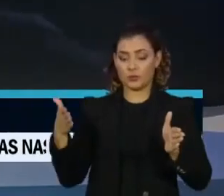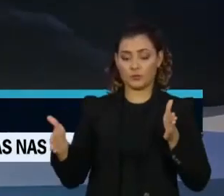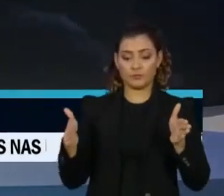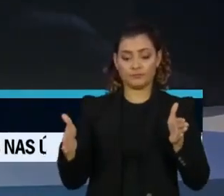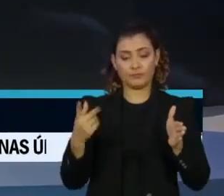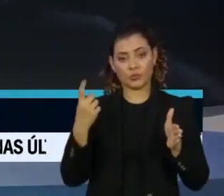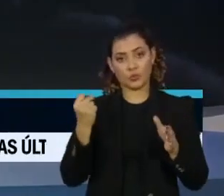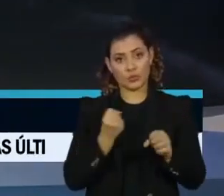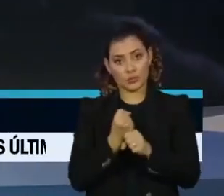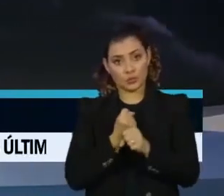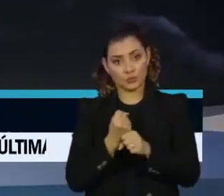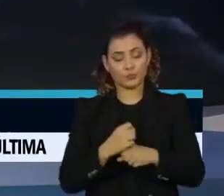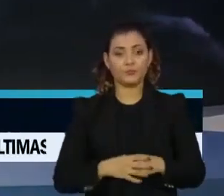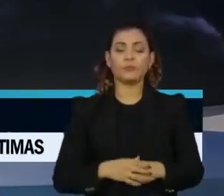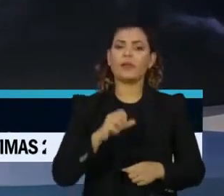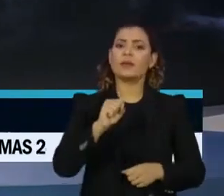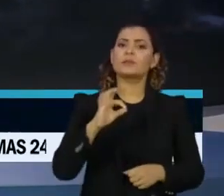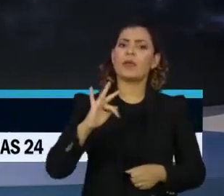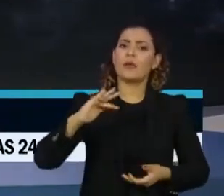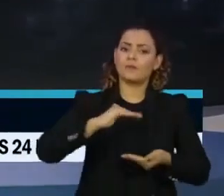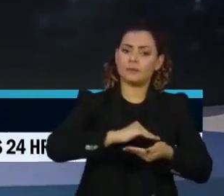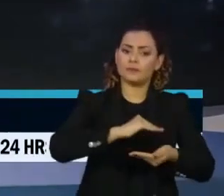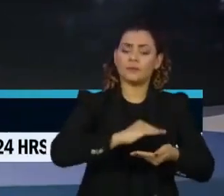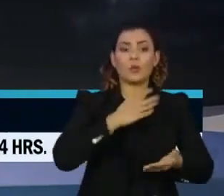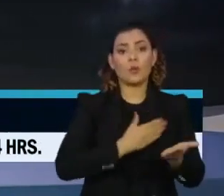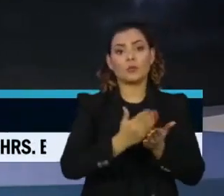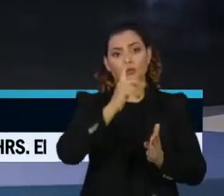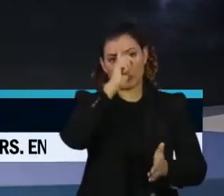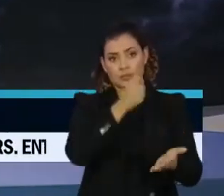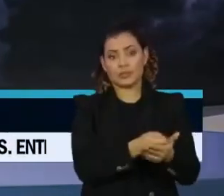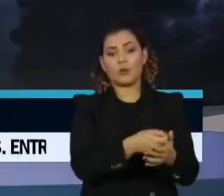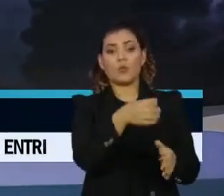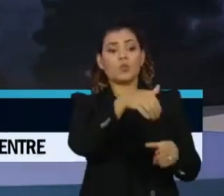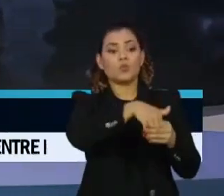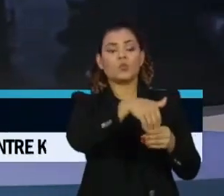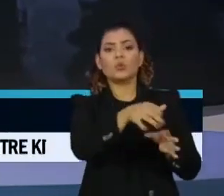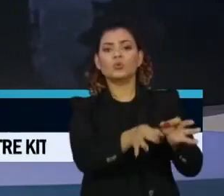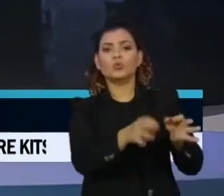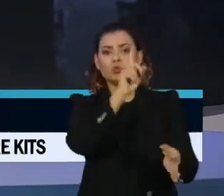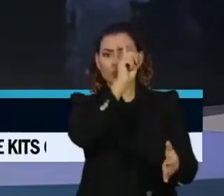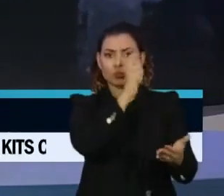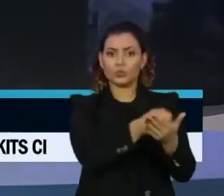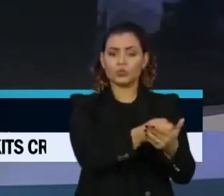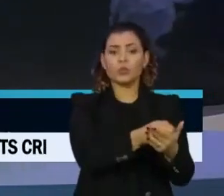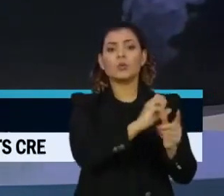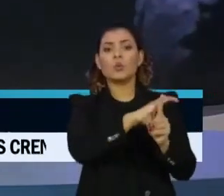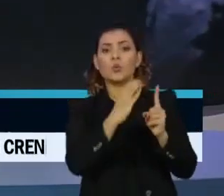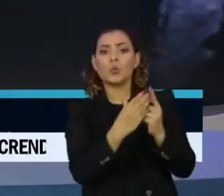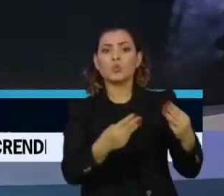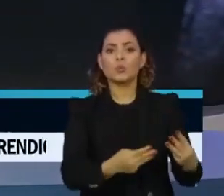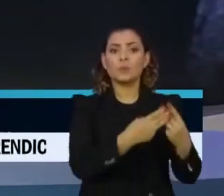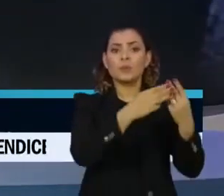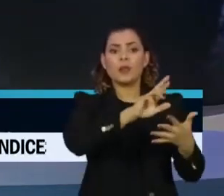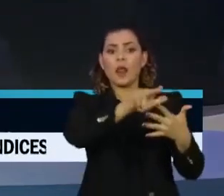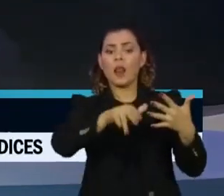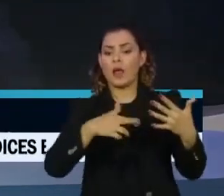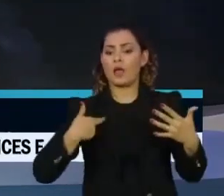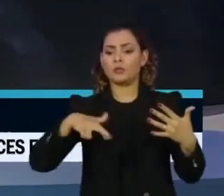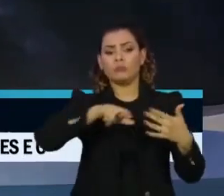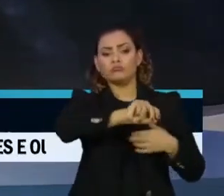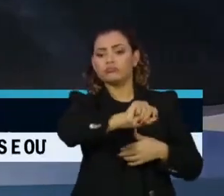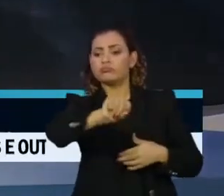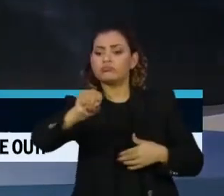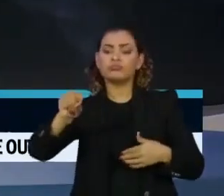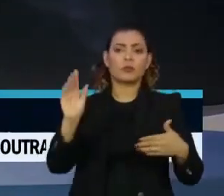O Supremo Tribunal Federal iniciou o julgamento sobre a liberação ou não de missas, cultos e outras atividades religiosas,